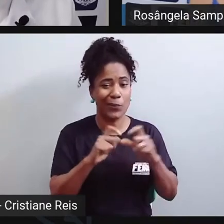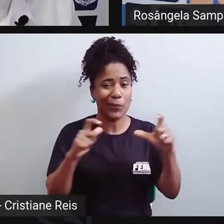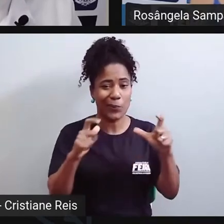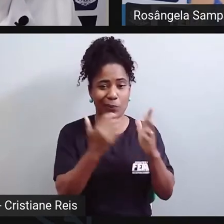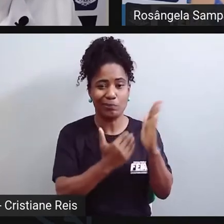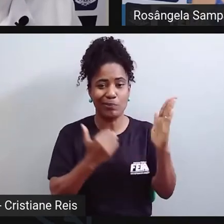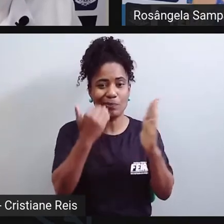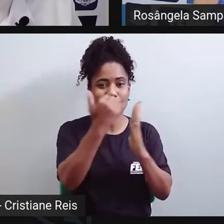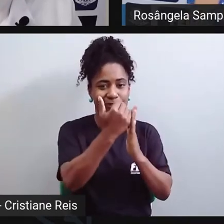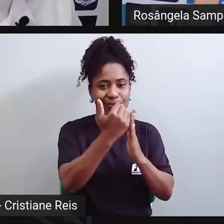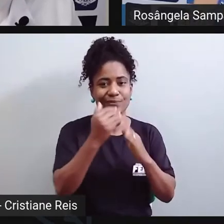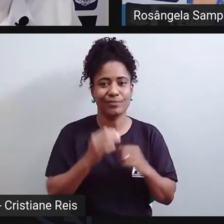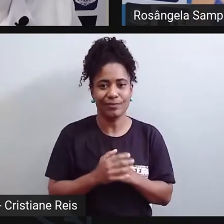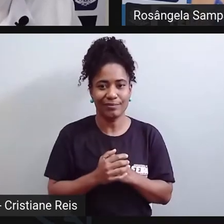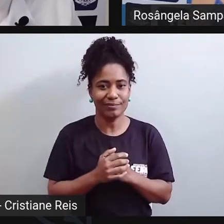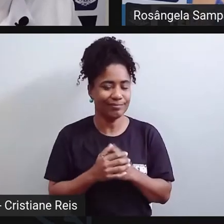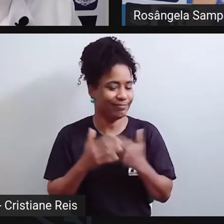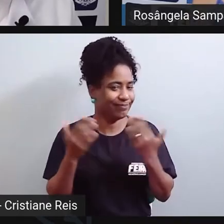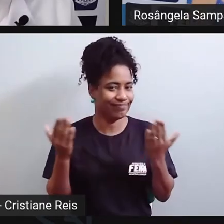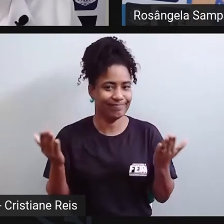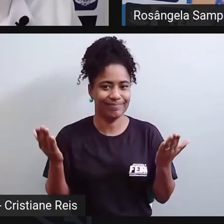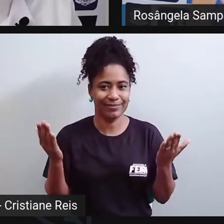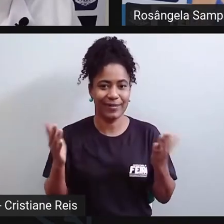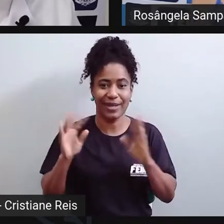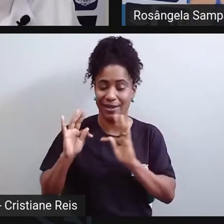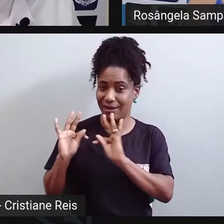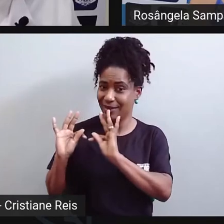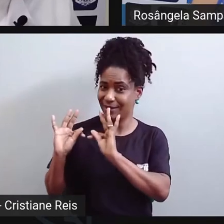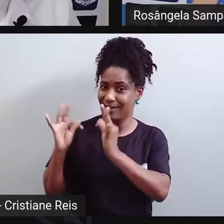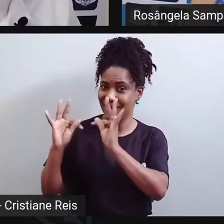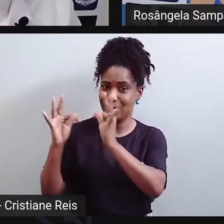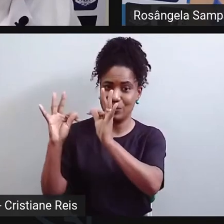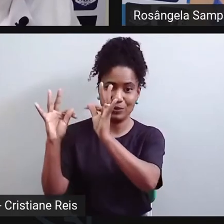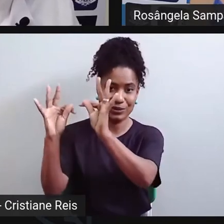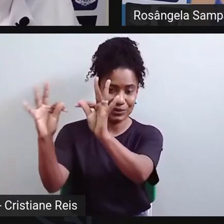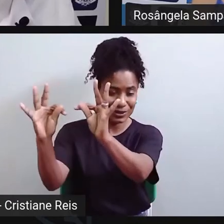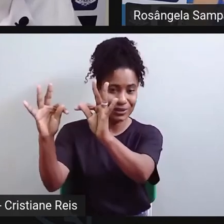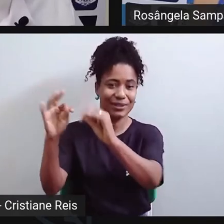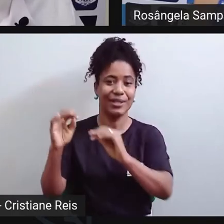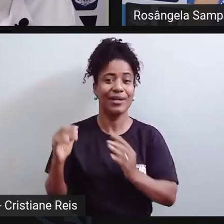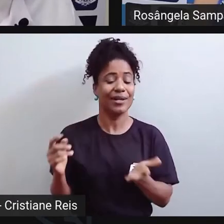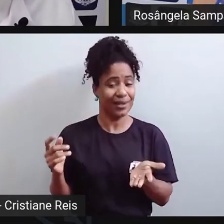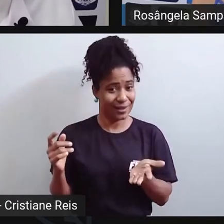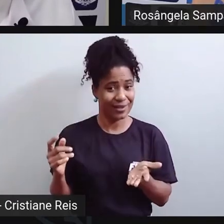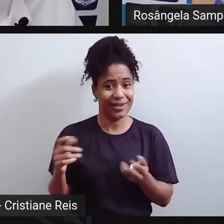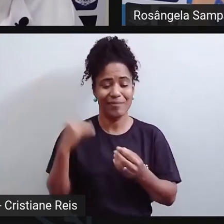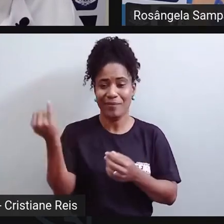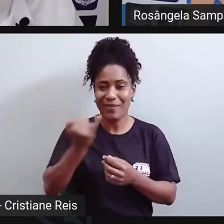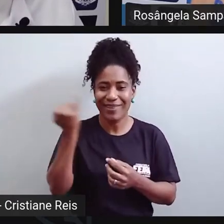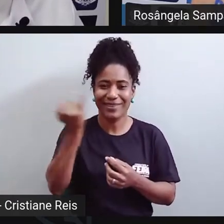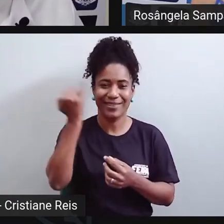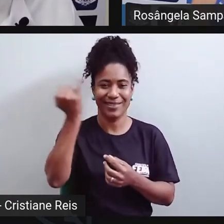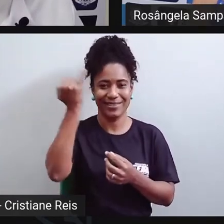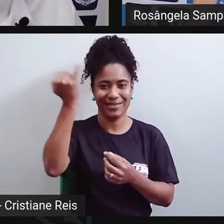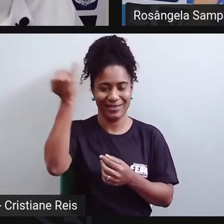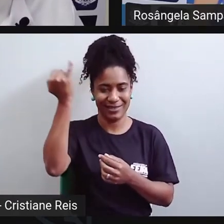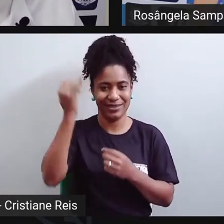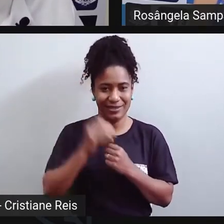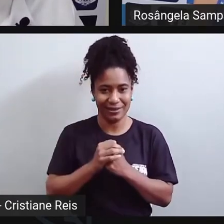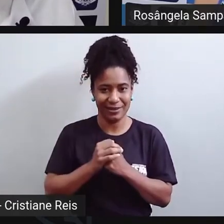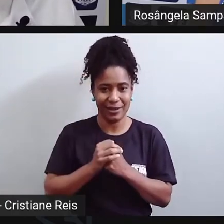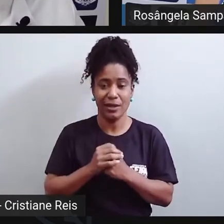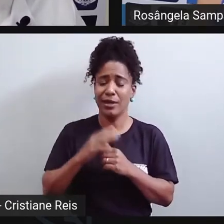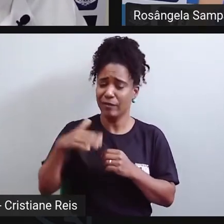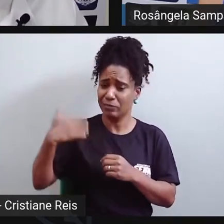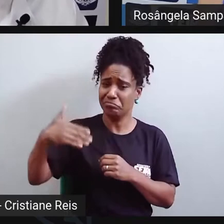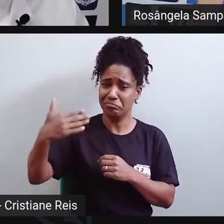né, como nos livrar mais da tecnologia. Ela faz parte da nossa vida e vai fazer cada dia mais.